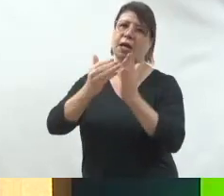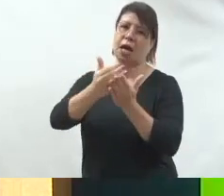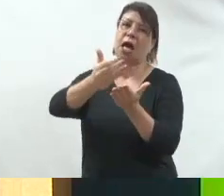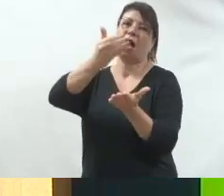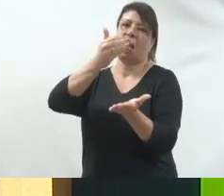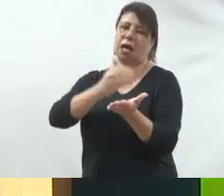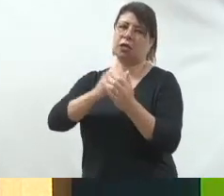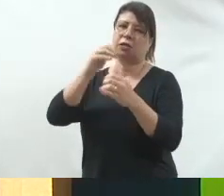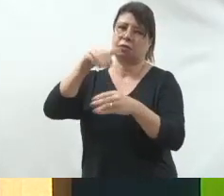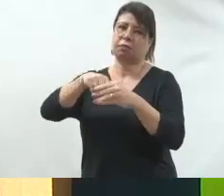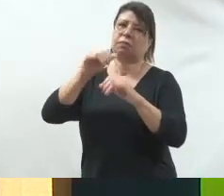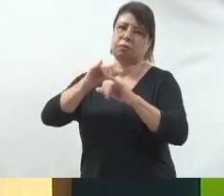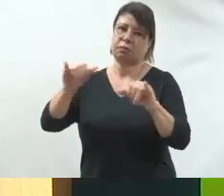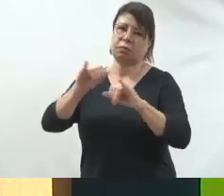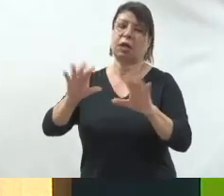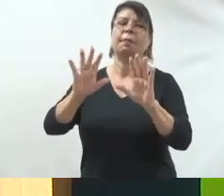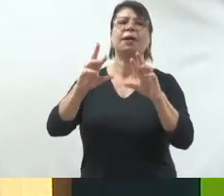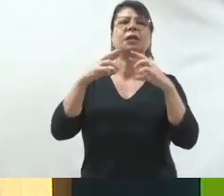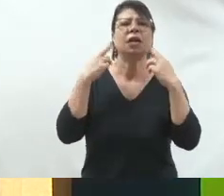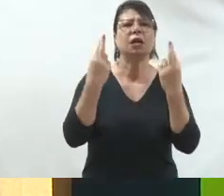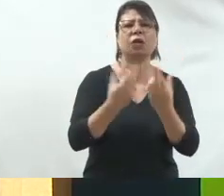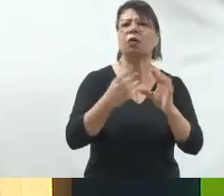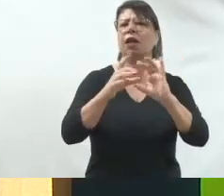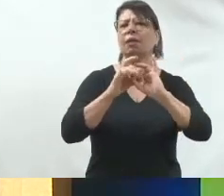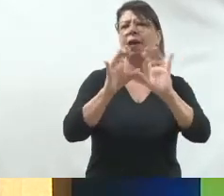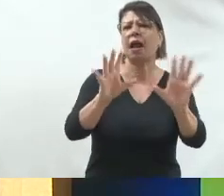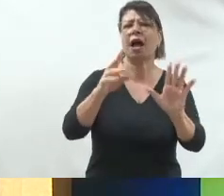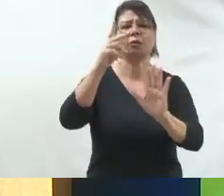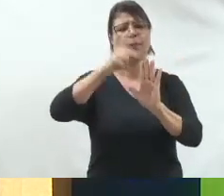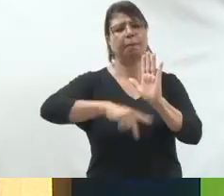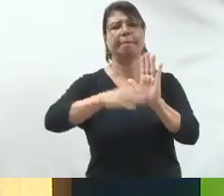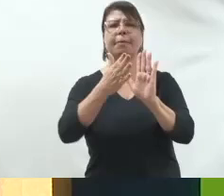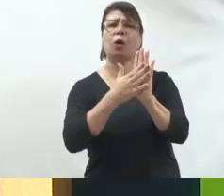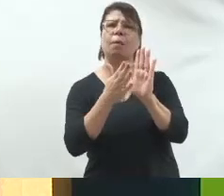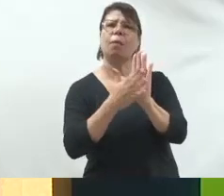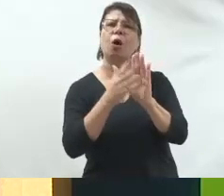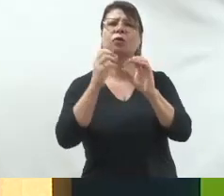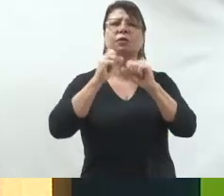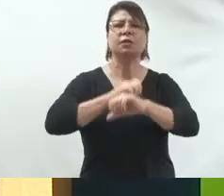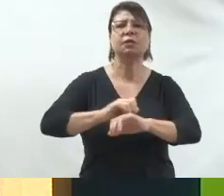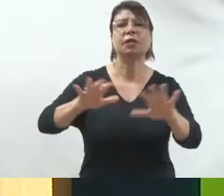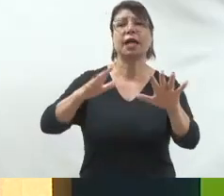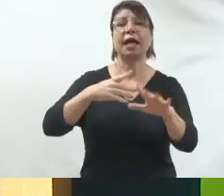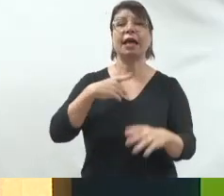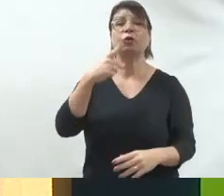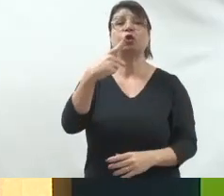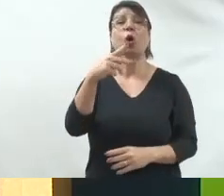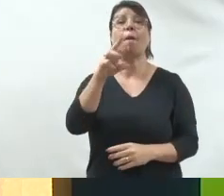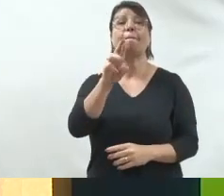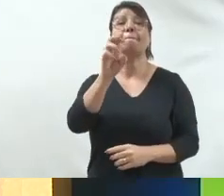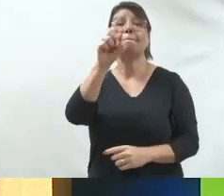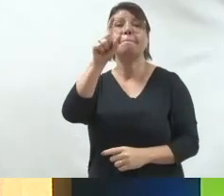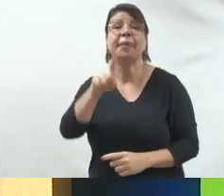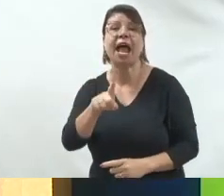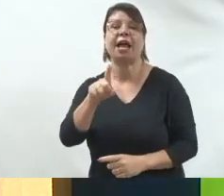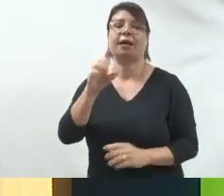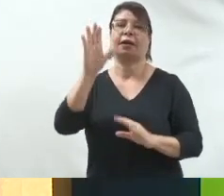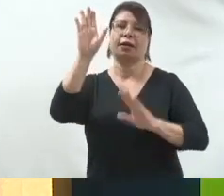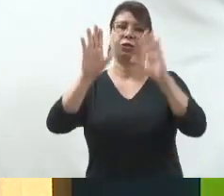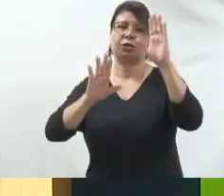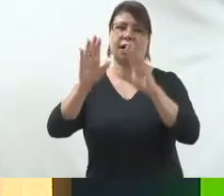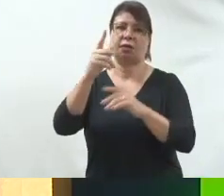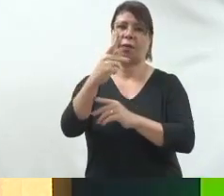reunião está liberado a fazer pode apresentar suas propostas você pode dizer textualmente sou pré-candidato defendo isso sem